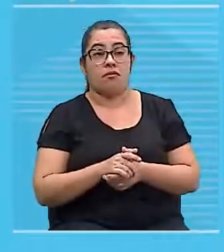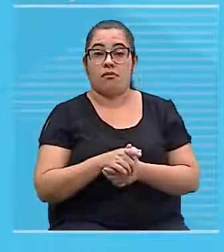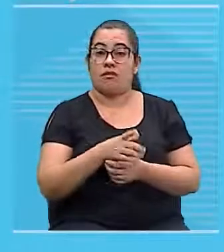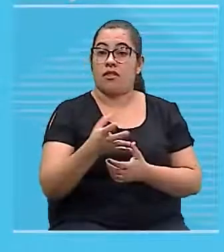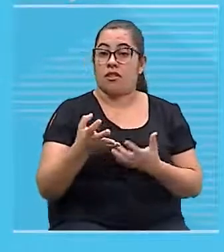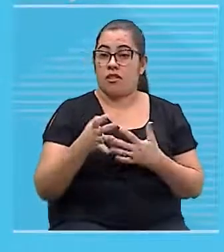observe?